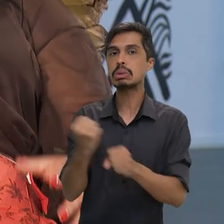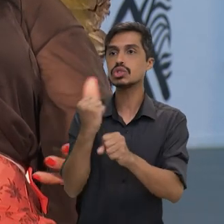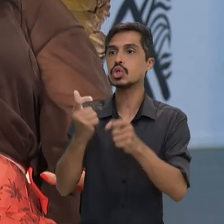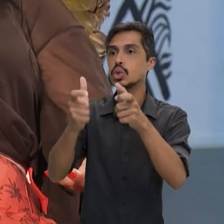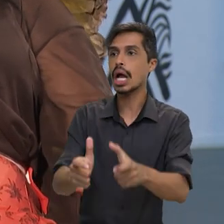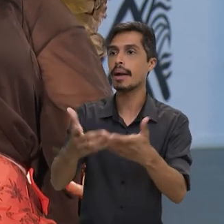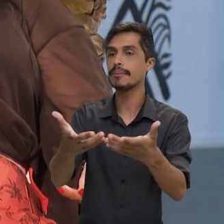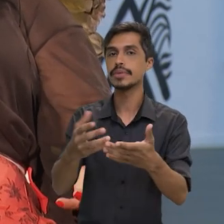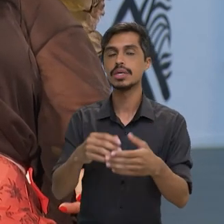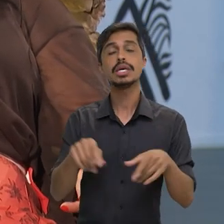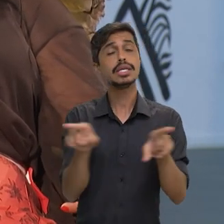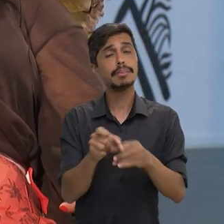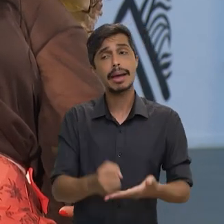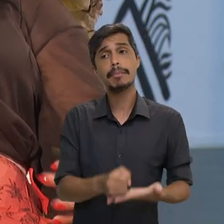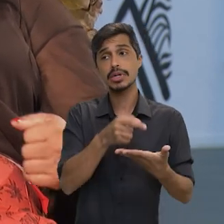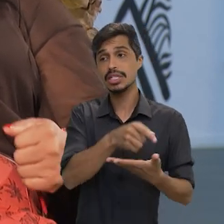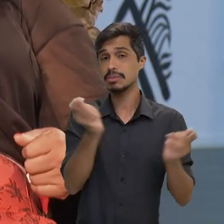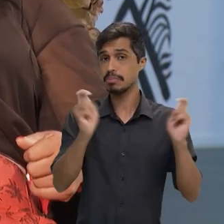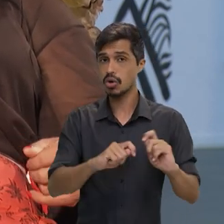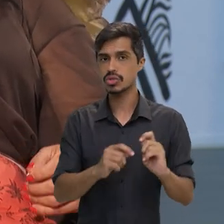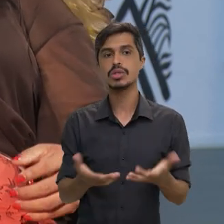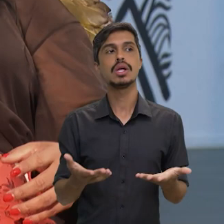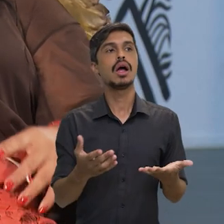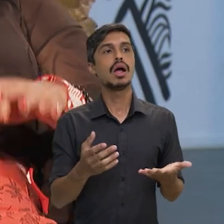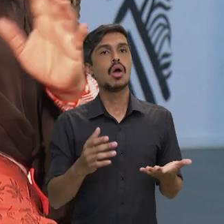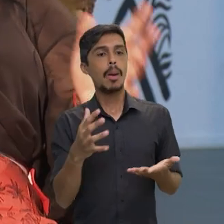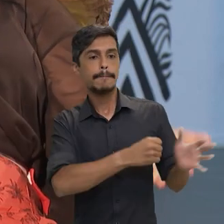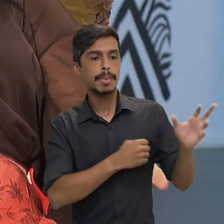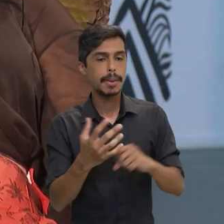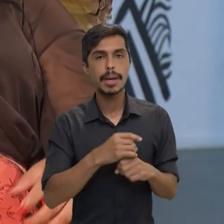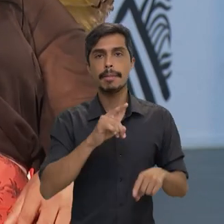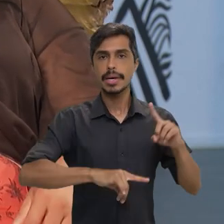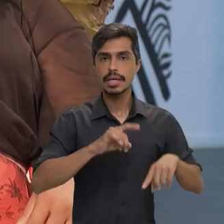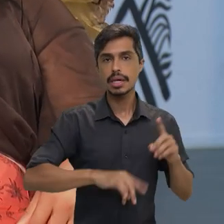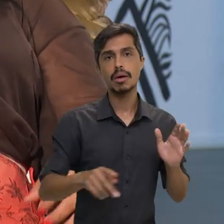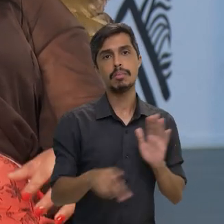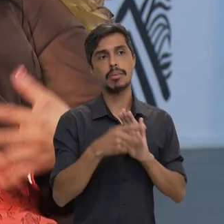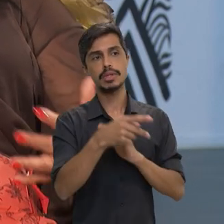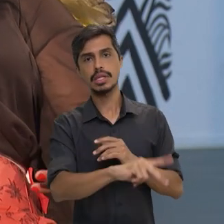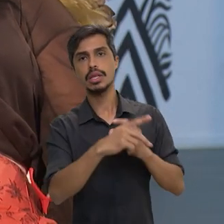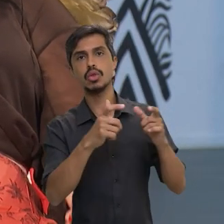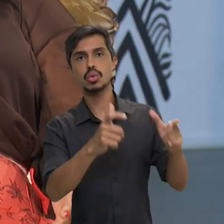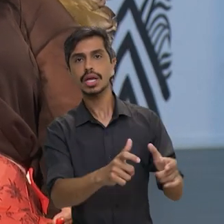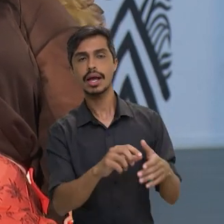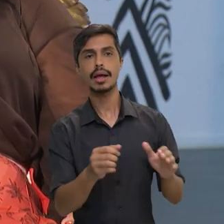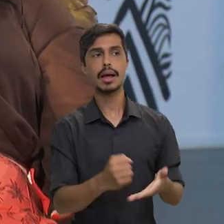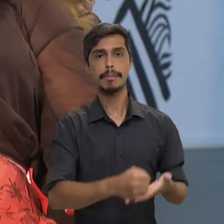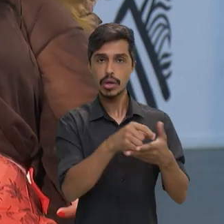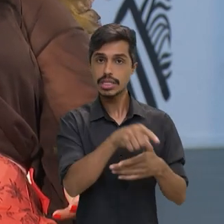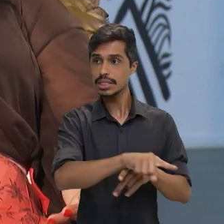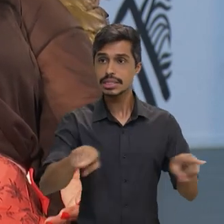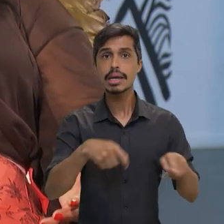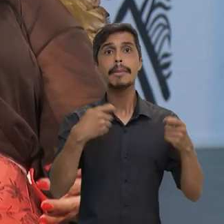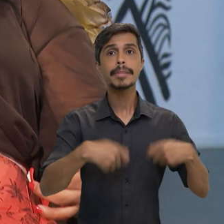Assim como também o apoio para que eles possam coletar, né? Os produtos que estão lá dentro do território e